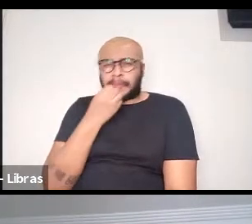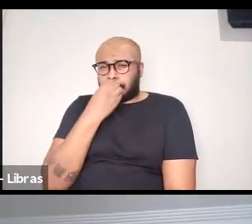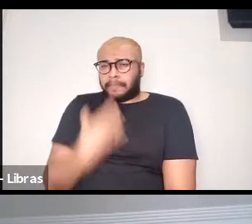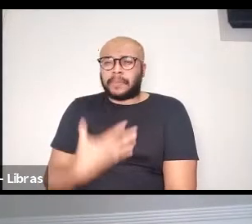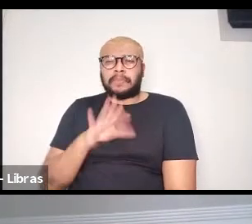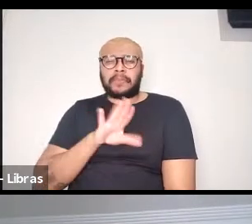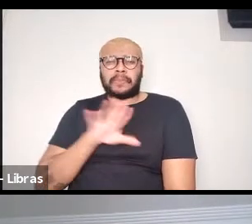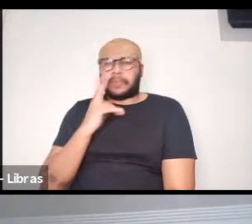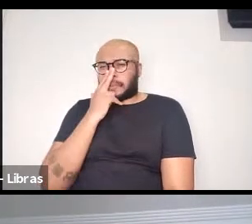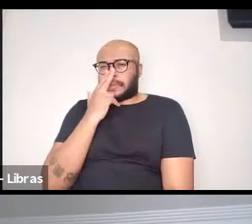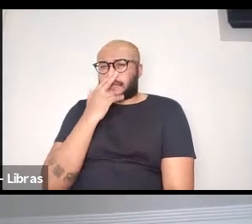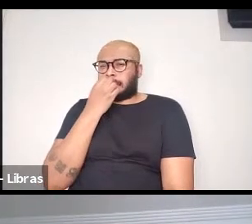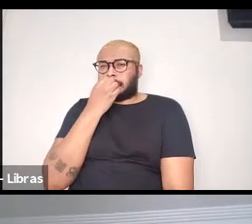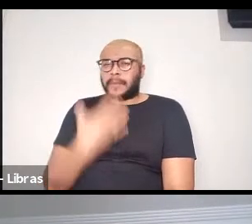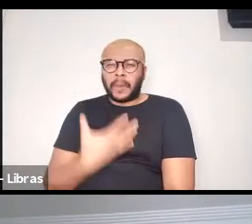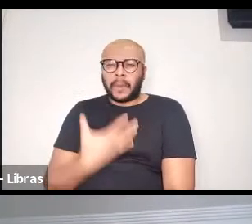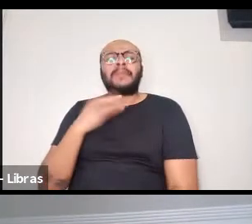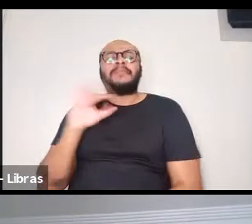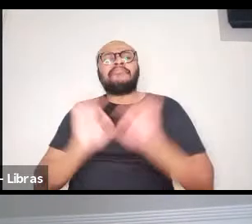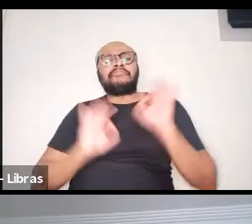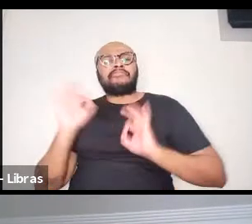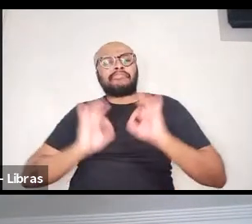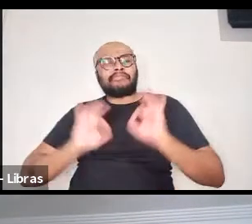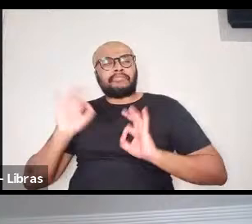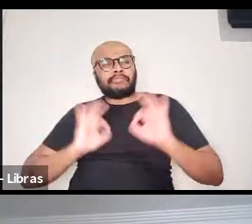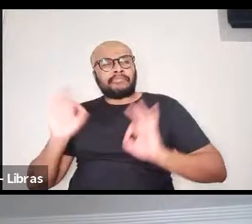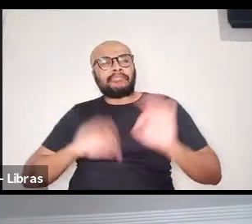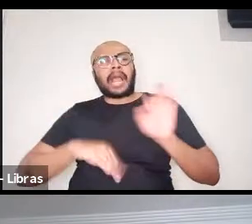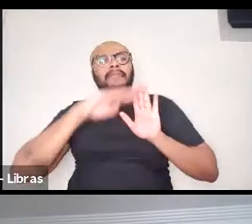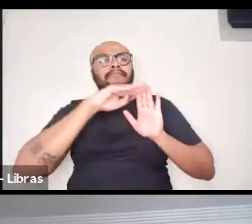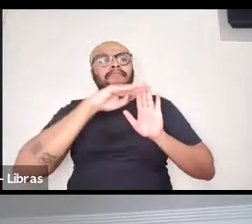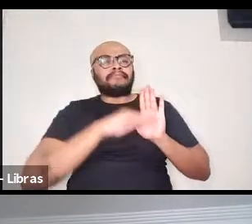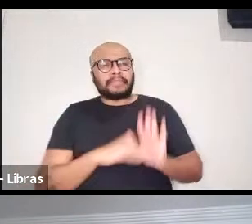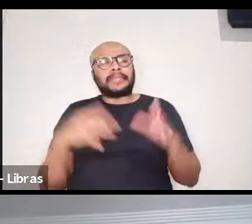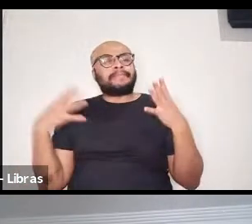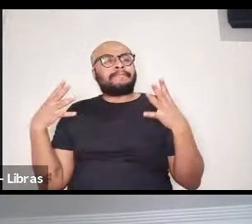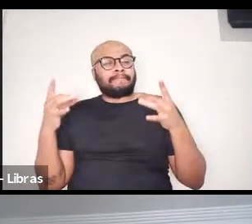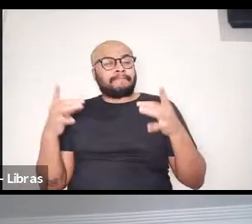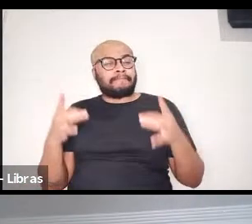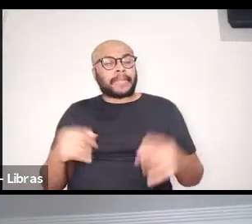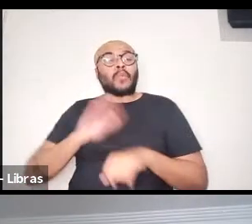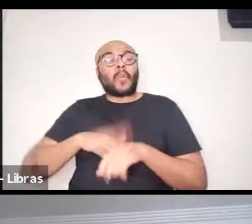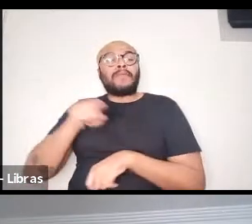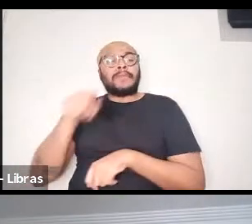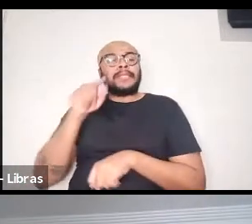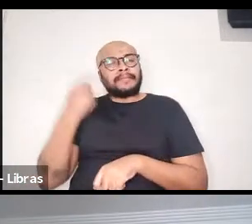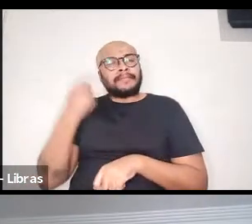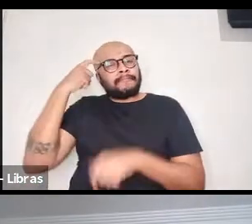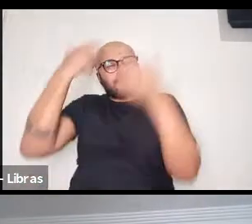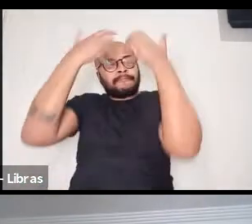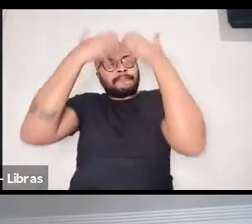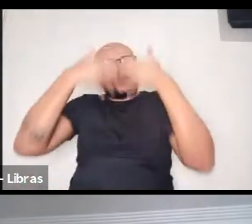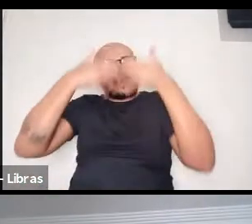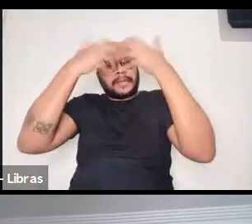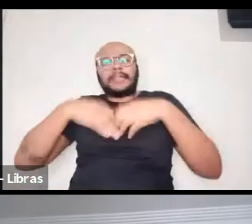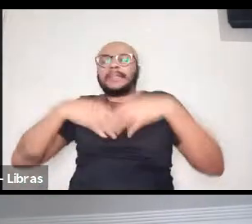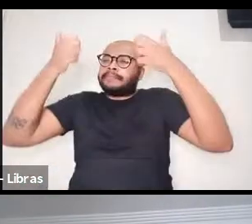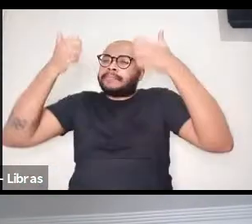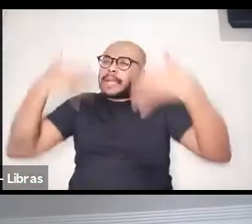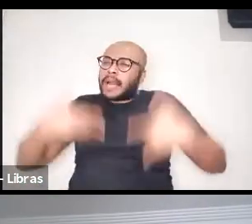bom, sistemático, construíste aí uma base que vai dando